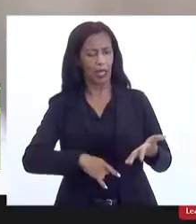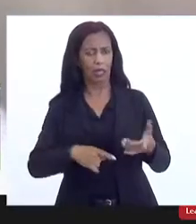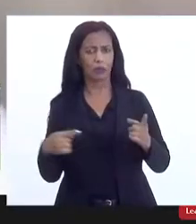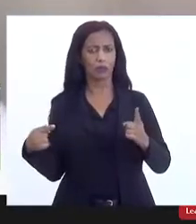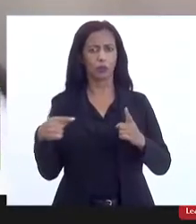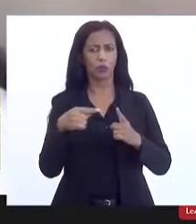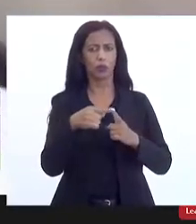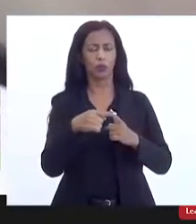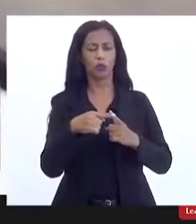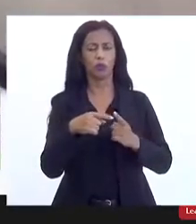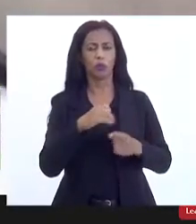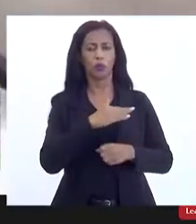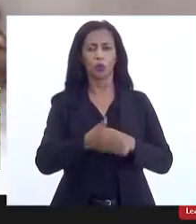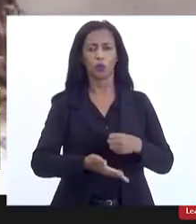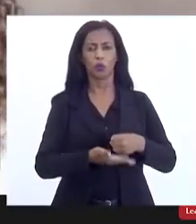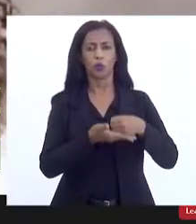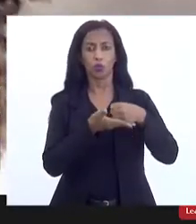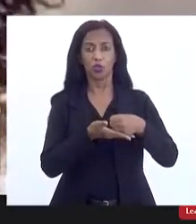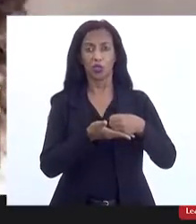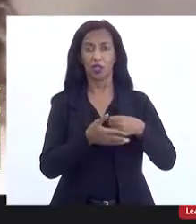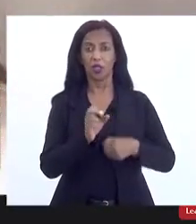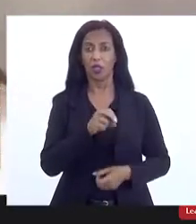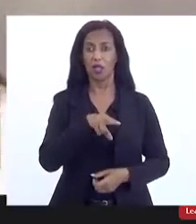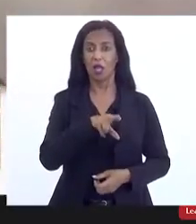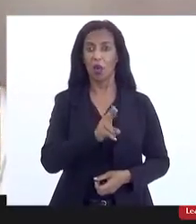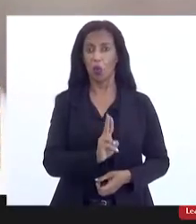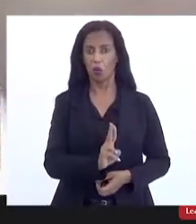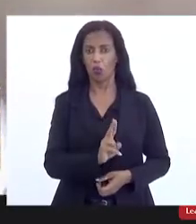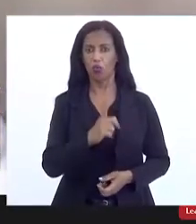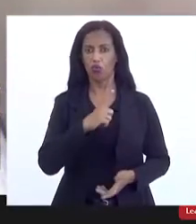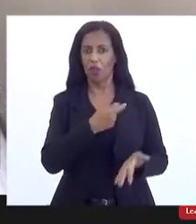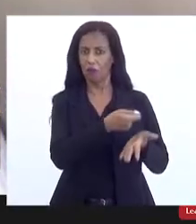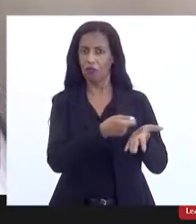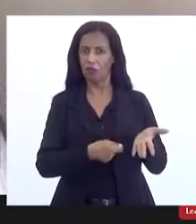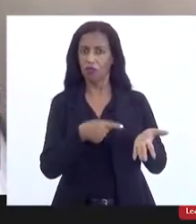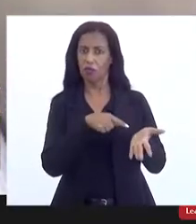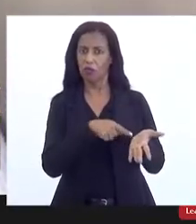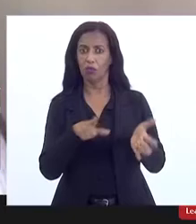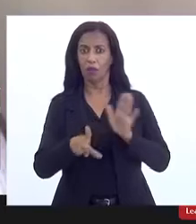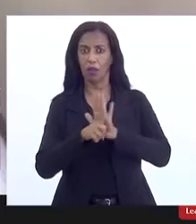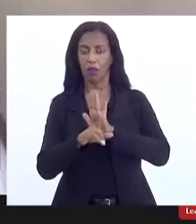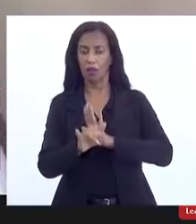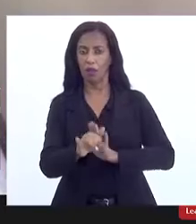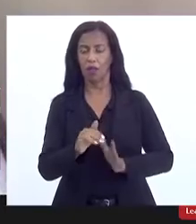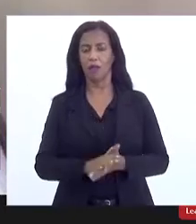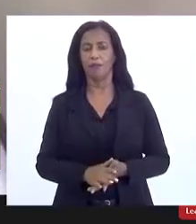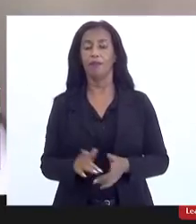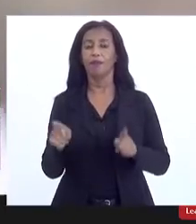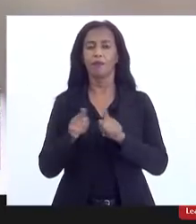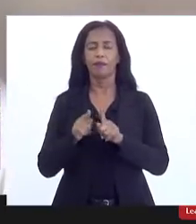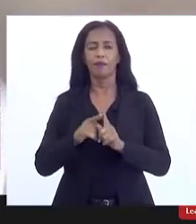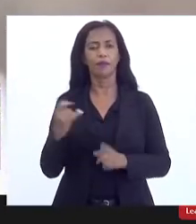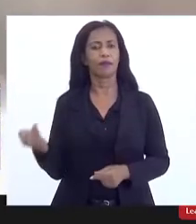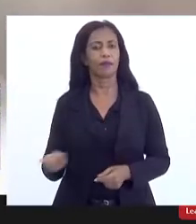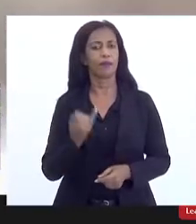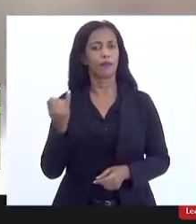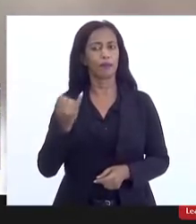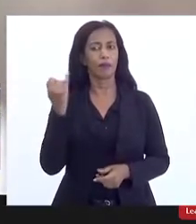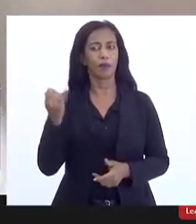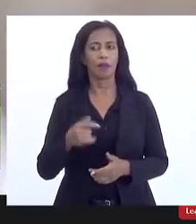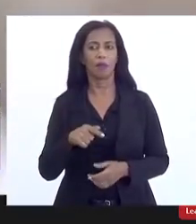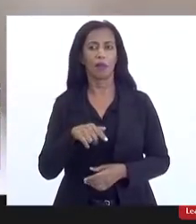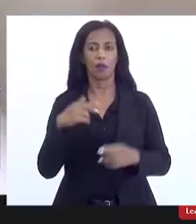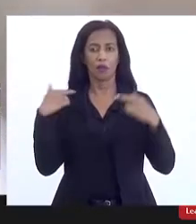Sustentável da ONU nos números 6 e 11. E um outro elemento importante para basilar a nossa